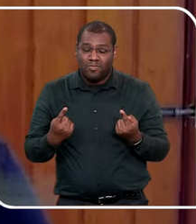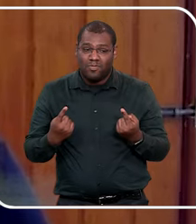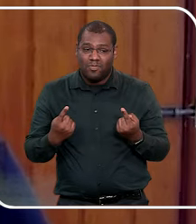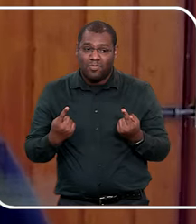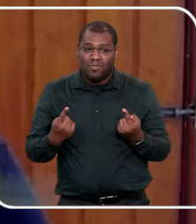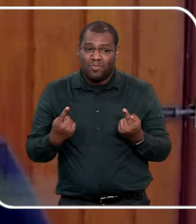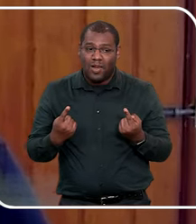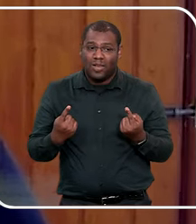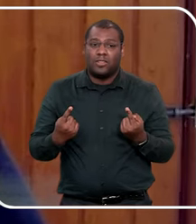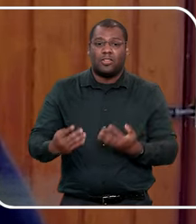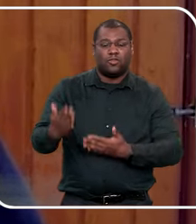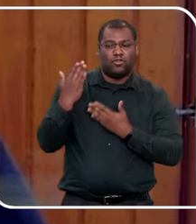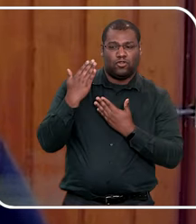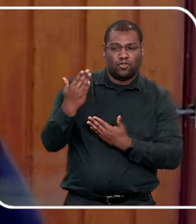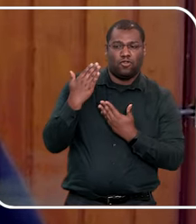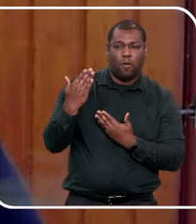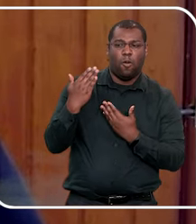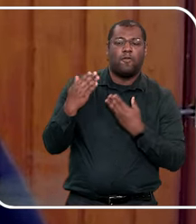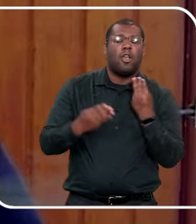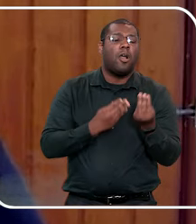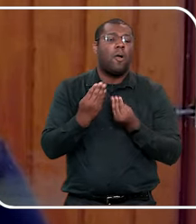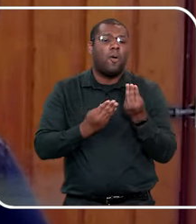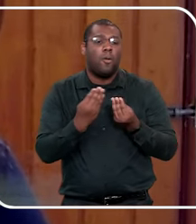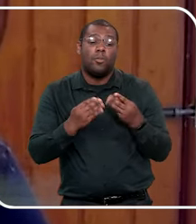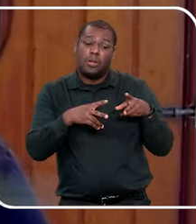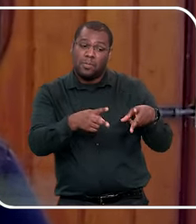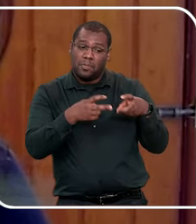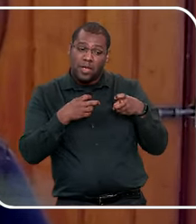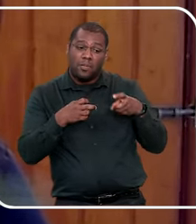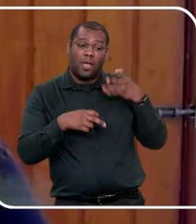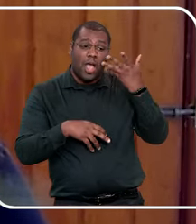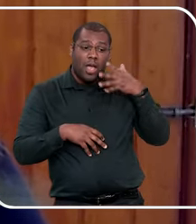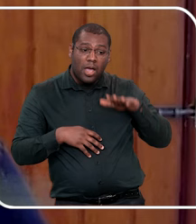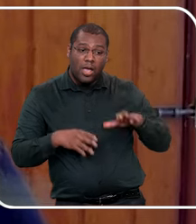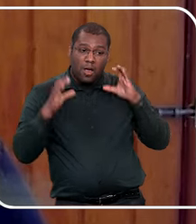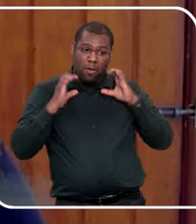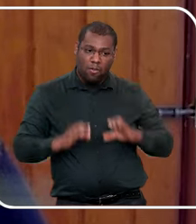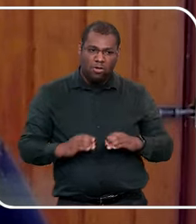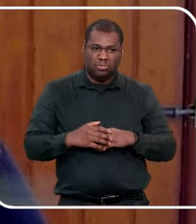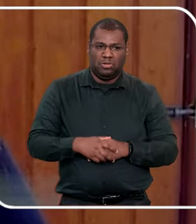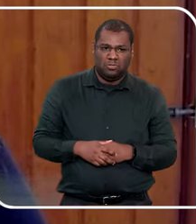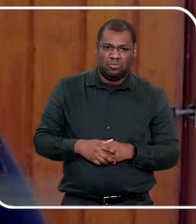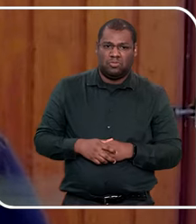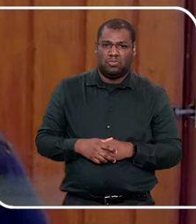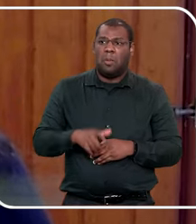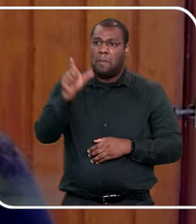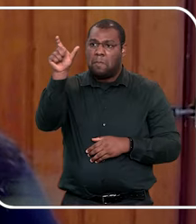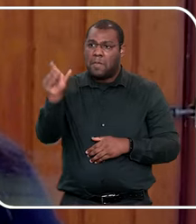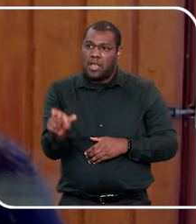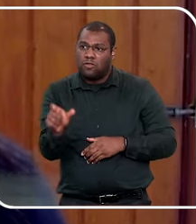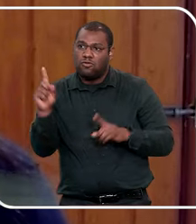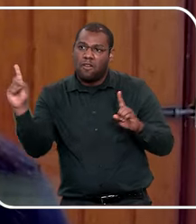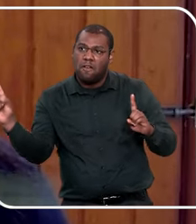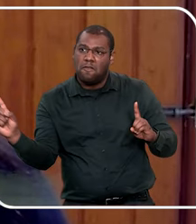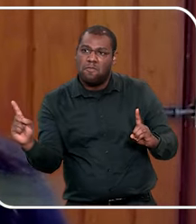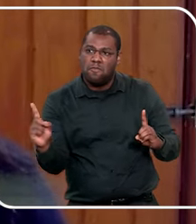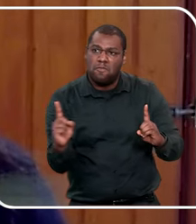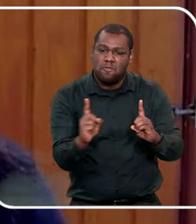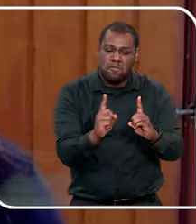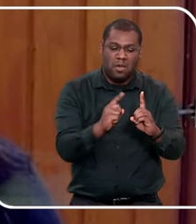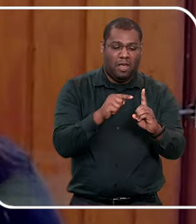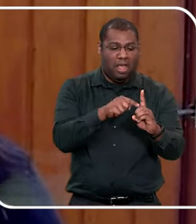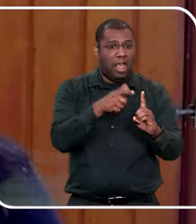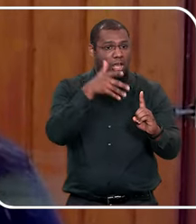desconfiar, é pelos comportamentos, comportamento da criança na frente daquela pessoa, o olhar daquela criança,